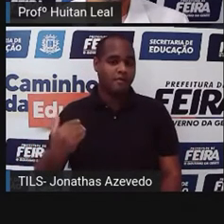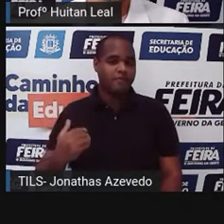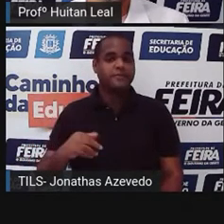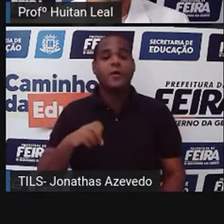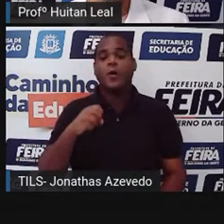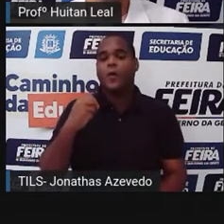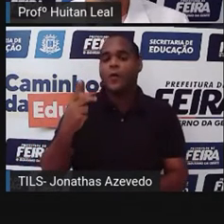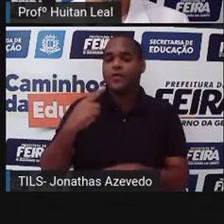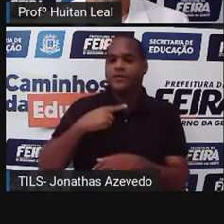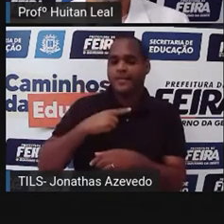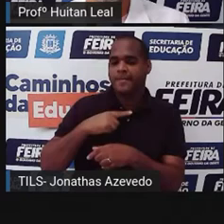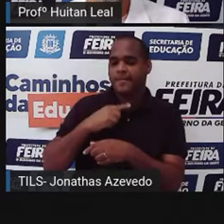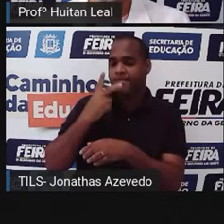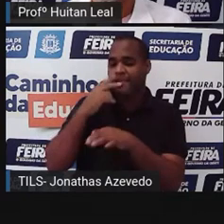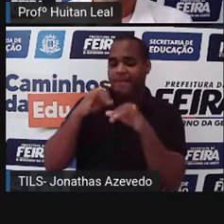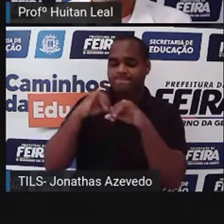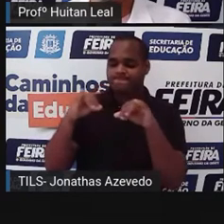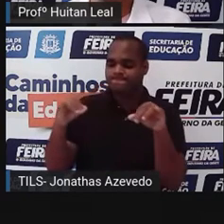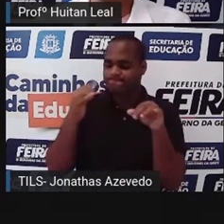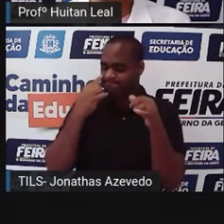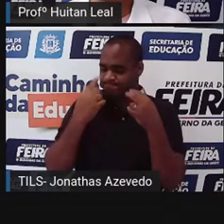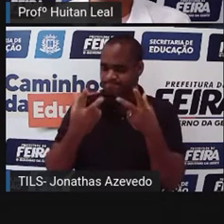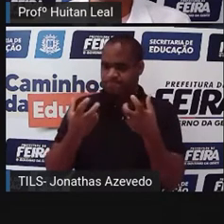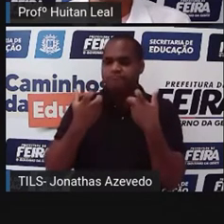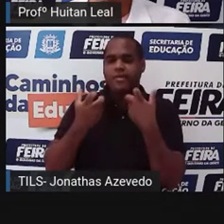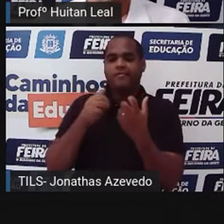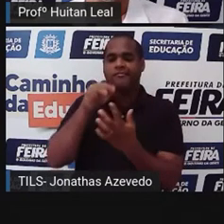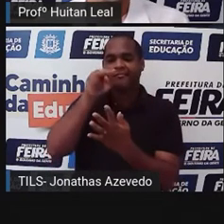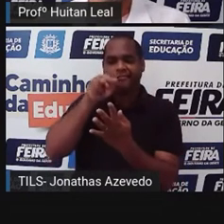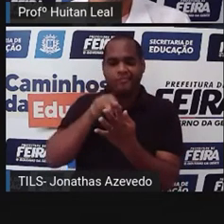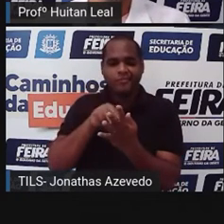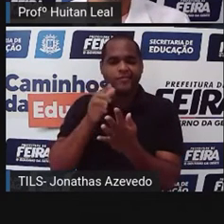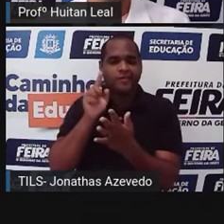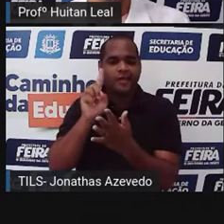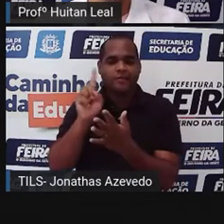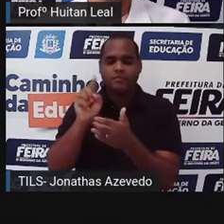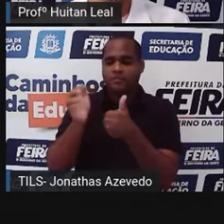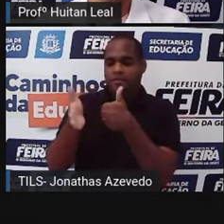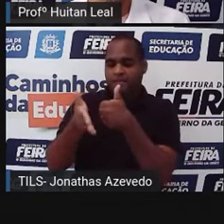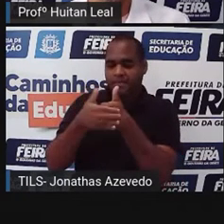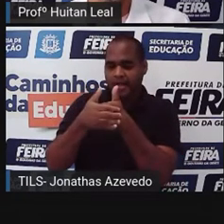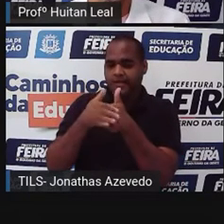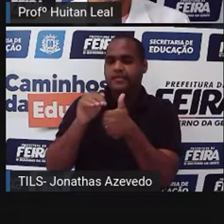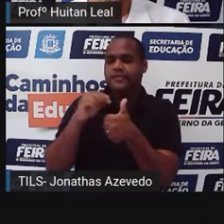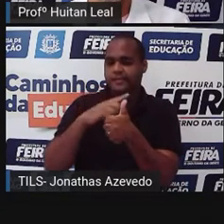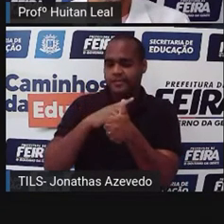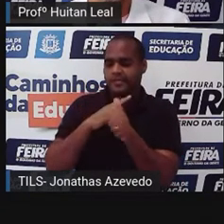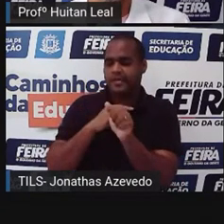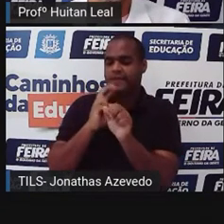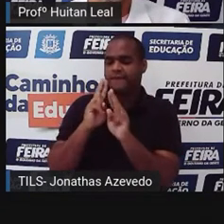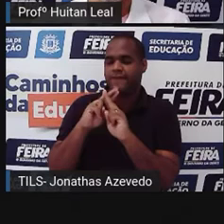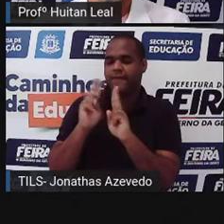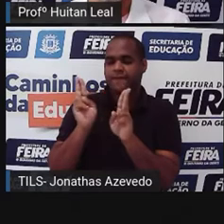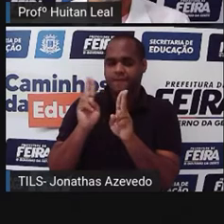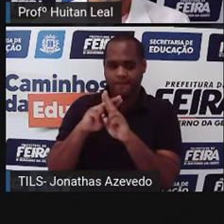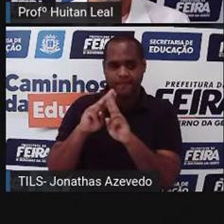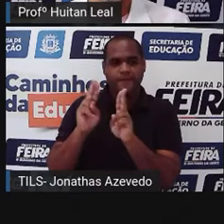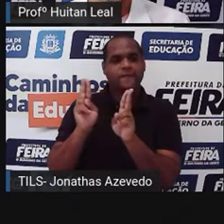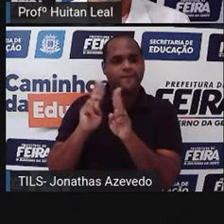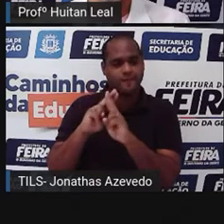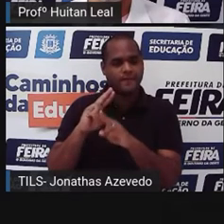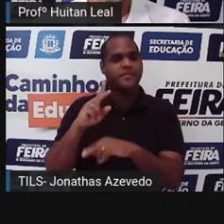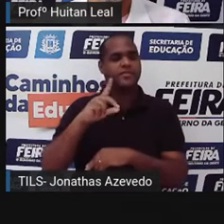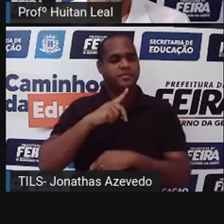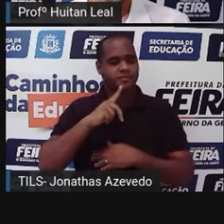escondidas, que a gente não percebe logo quando lê, mas que a gente muitas vezes assume, mesmo